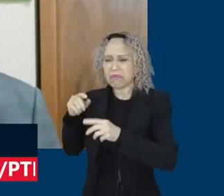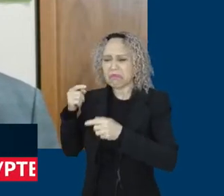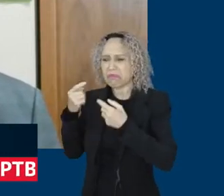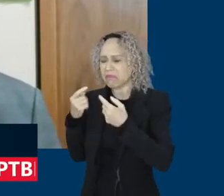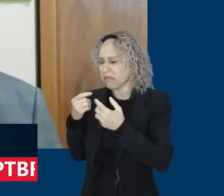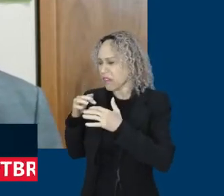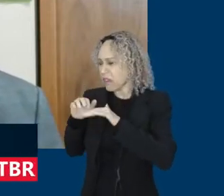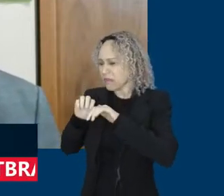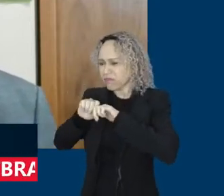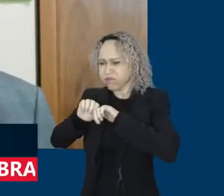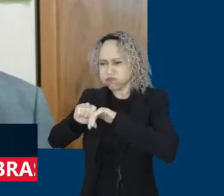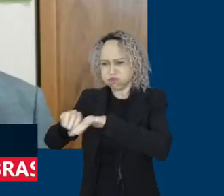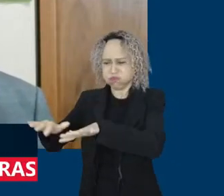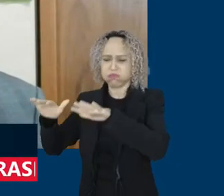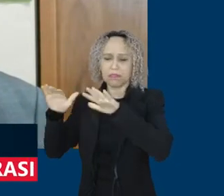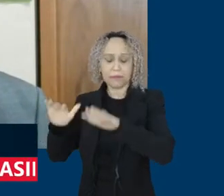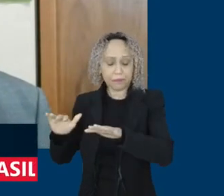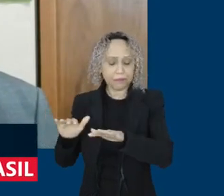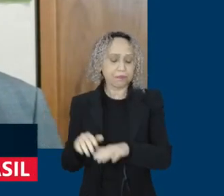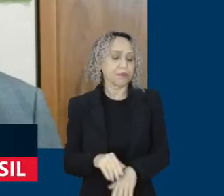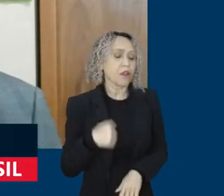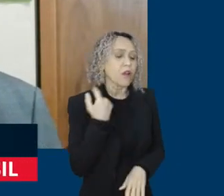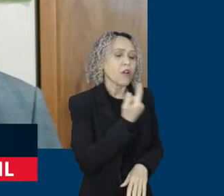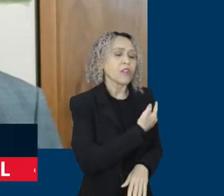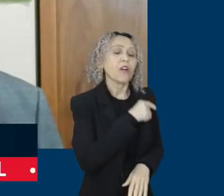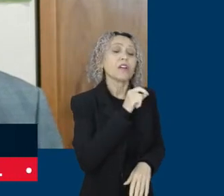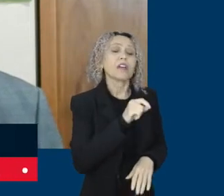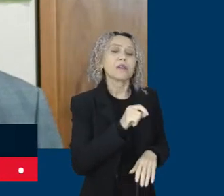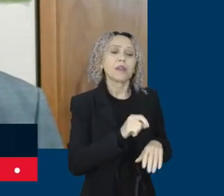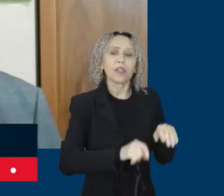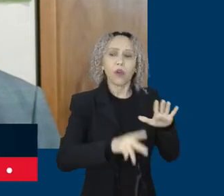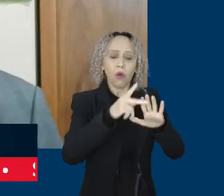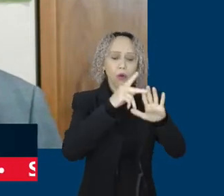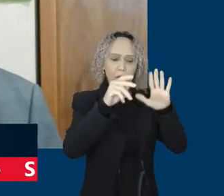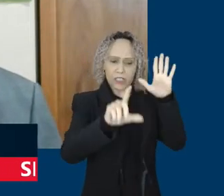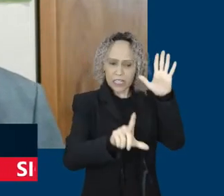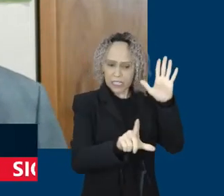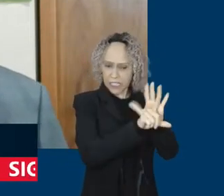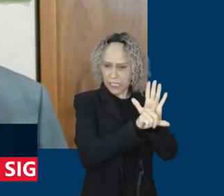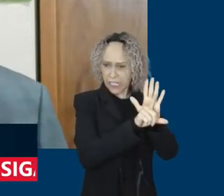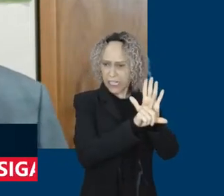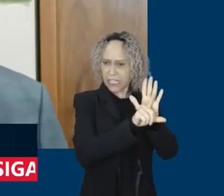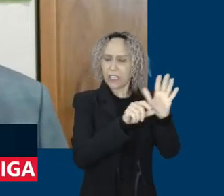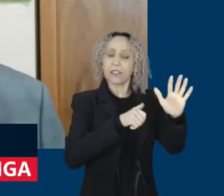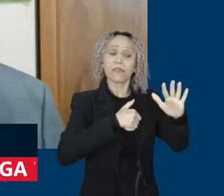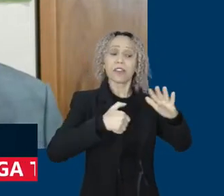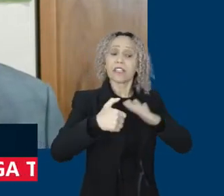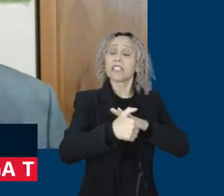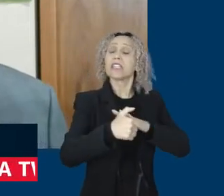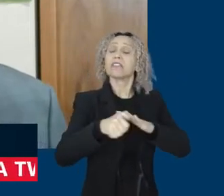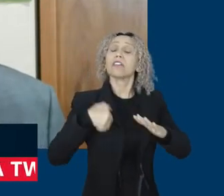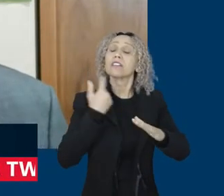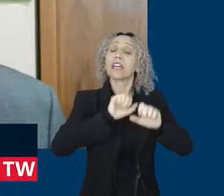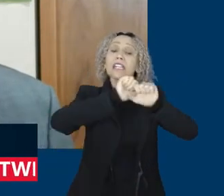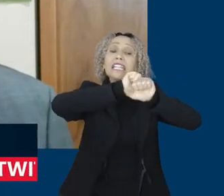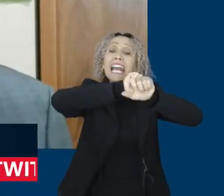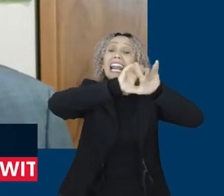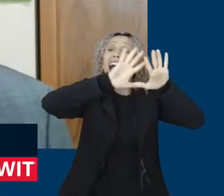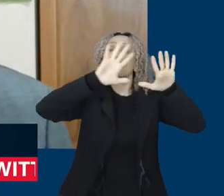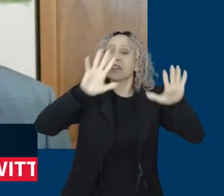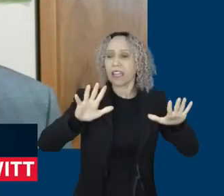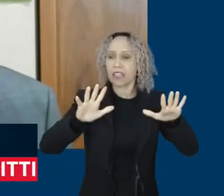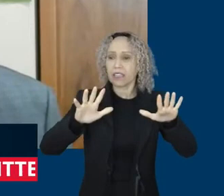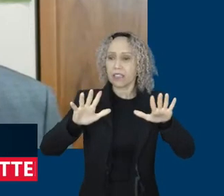com esse projeto de lei é deixar claro que o que é crime na vida real é crime também na vida virtual,